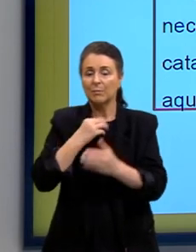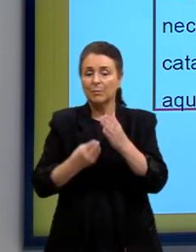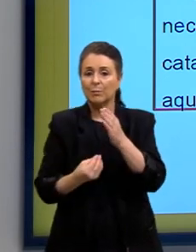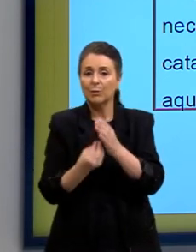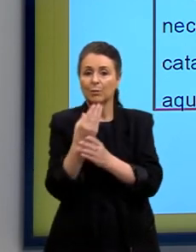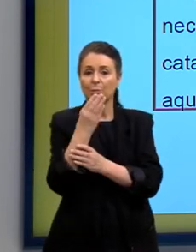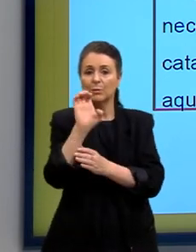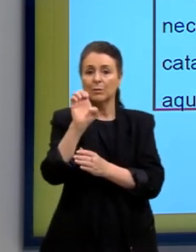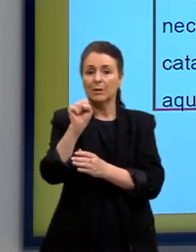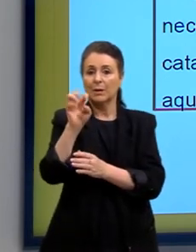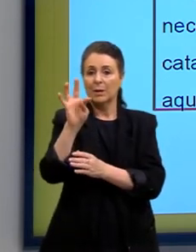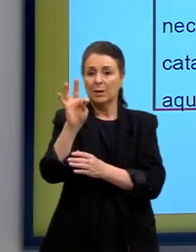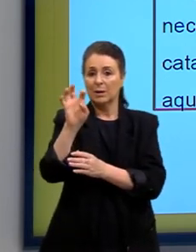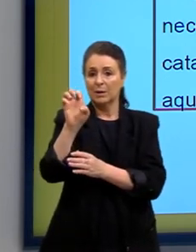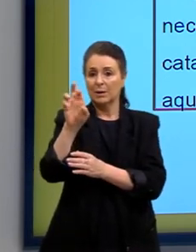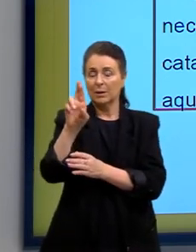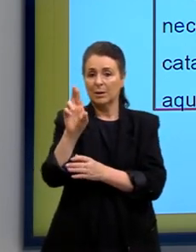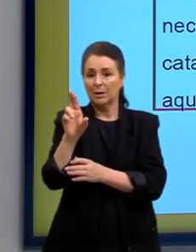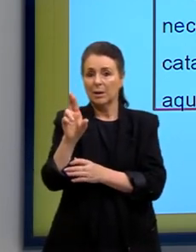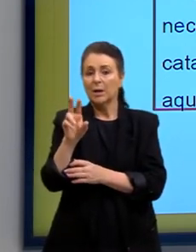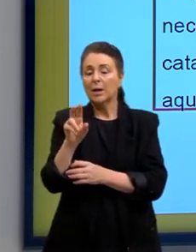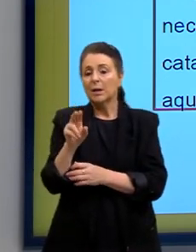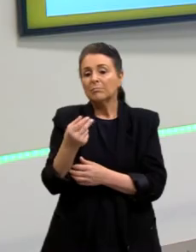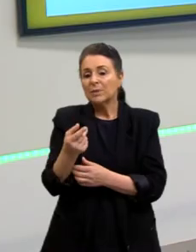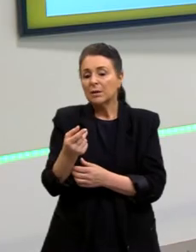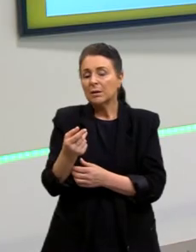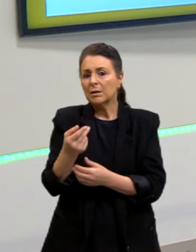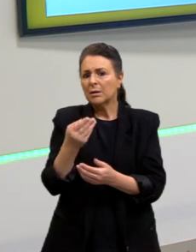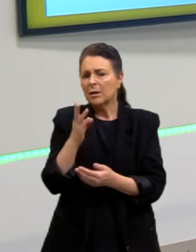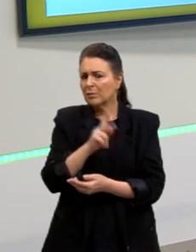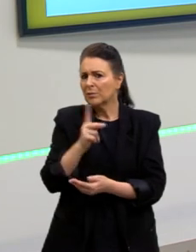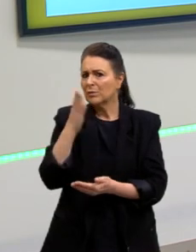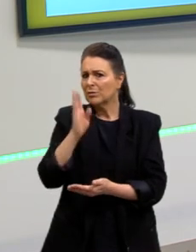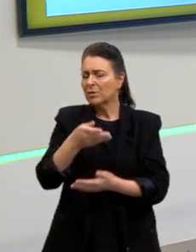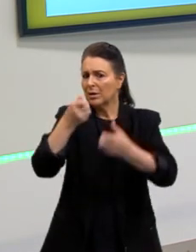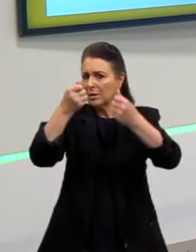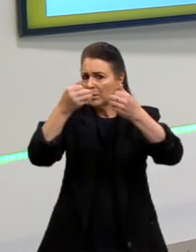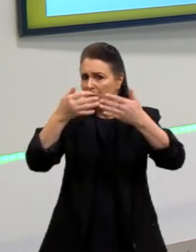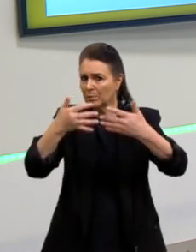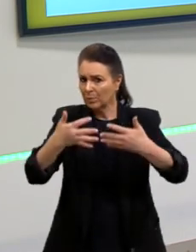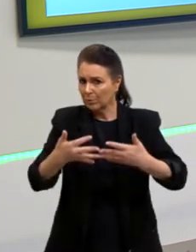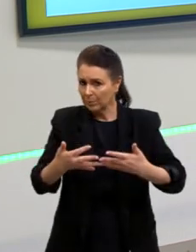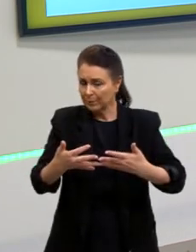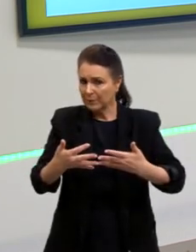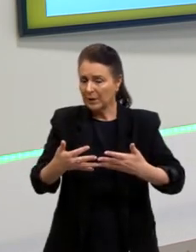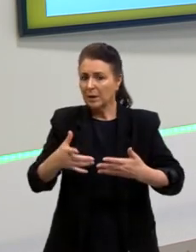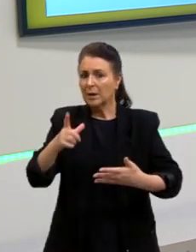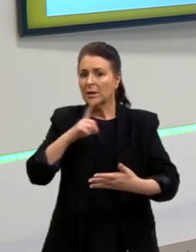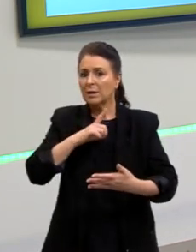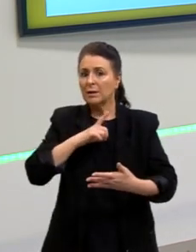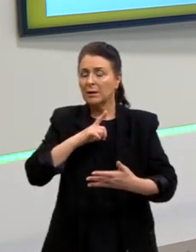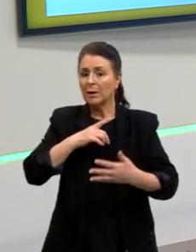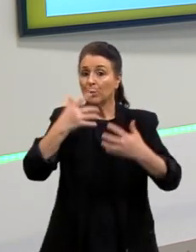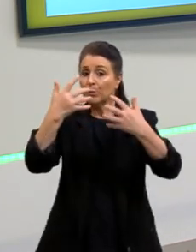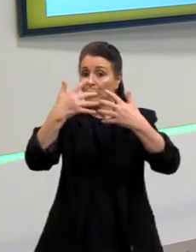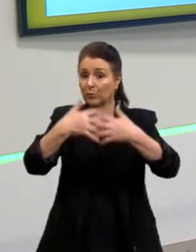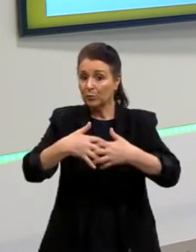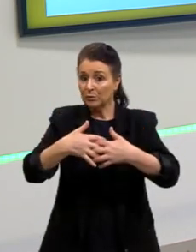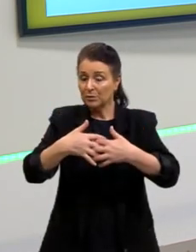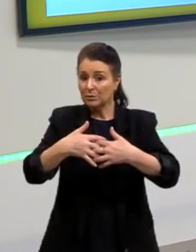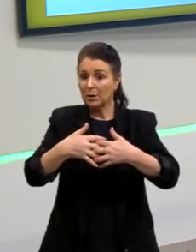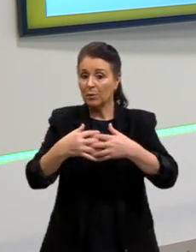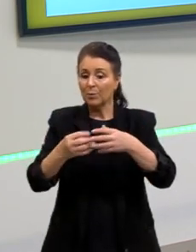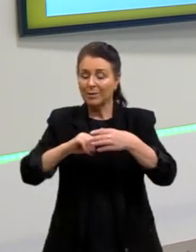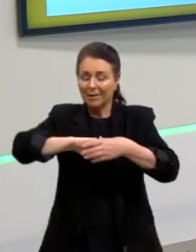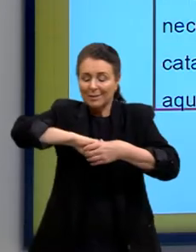favorizantes que são aqueles ésteres que nós falamos nas aulas da função orgânica éster que tem como função as essências